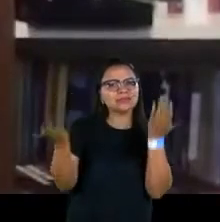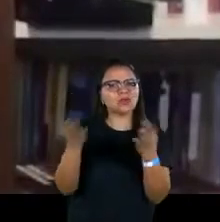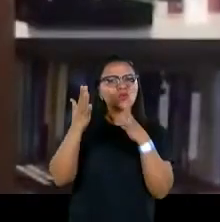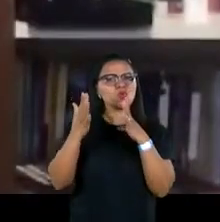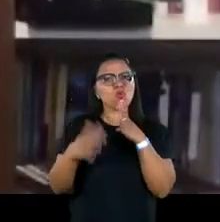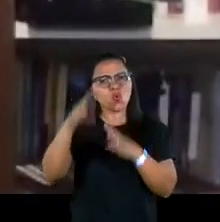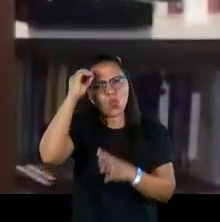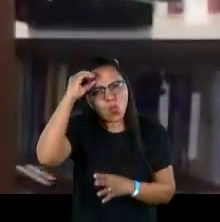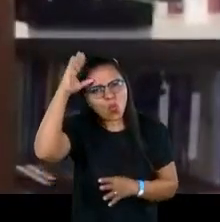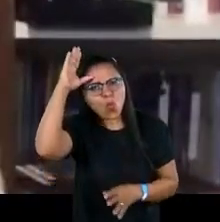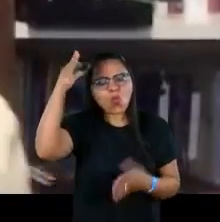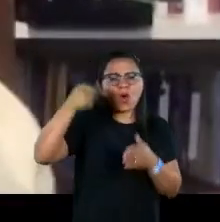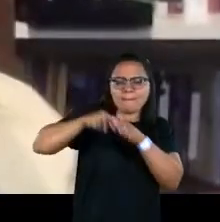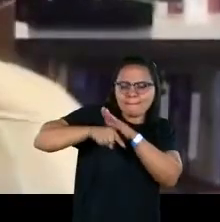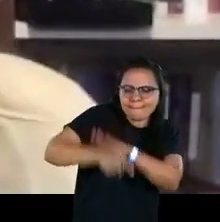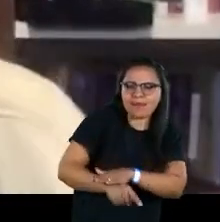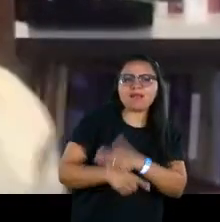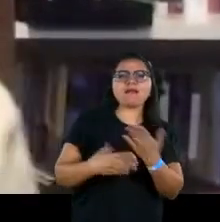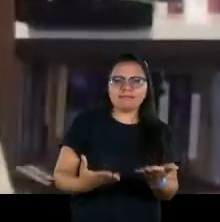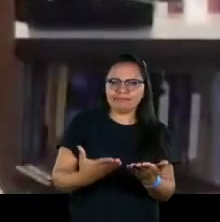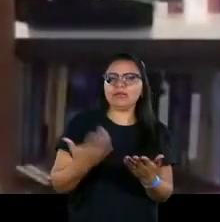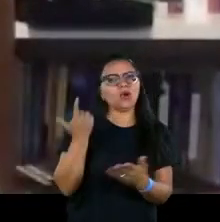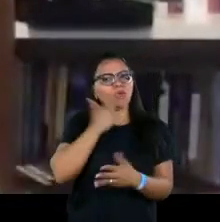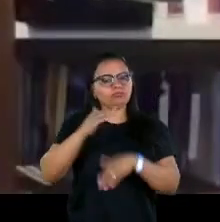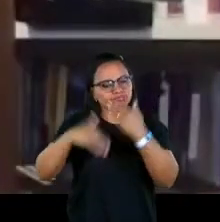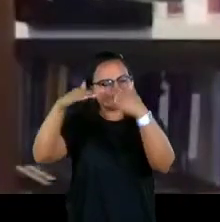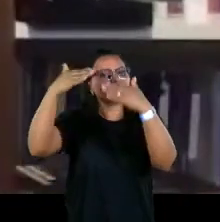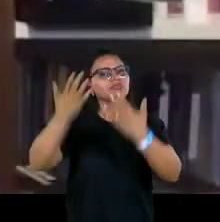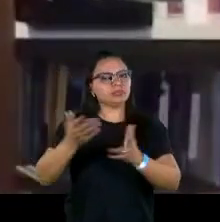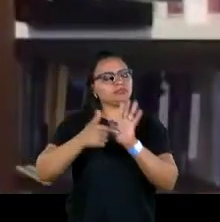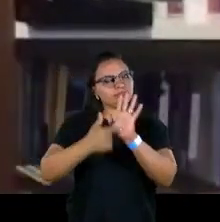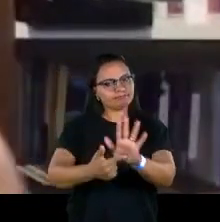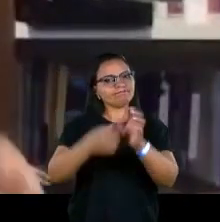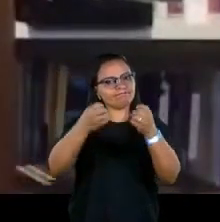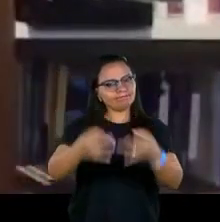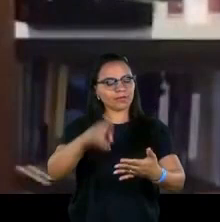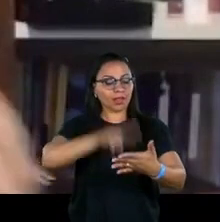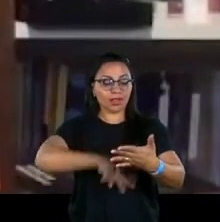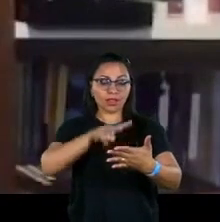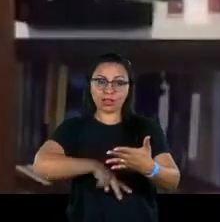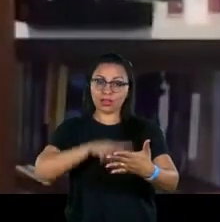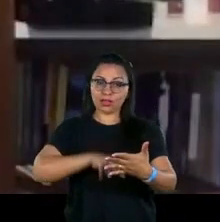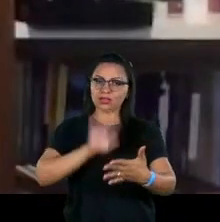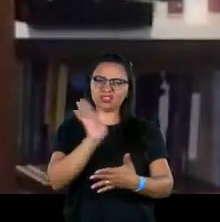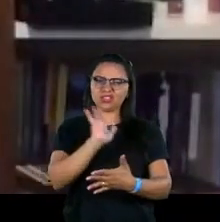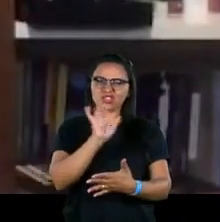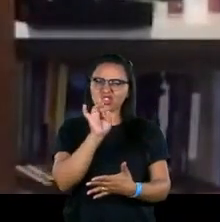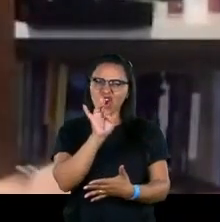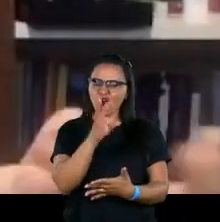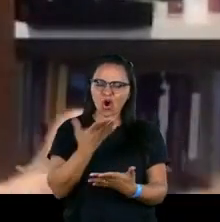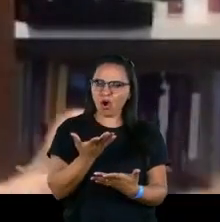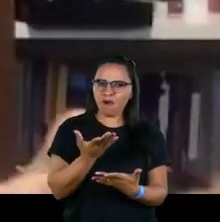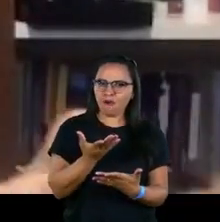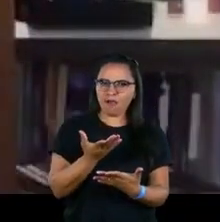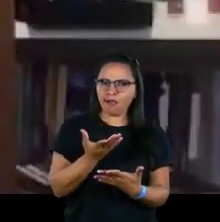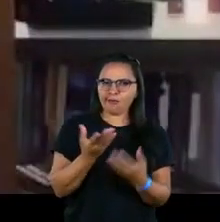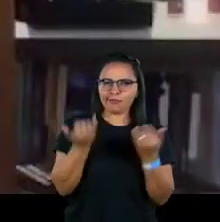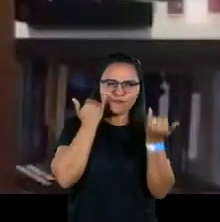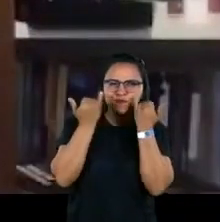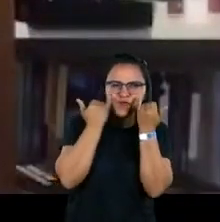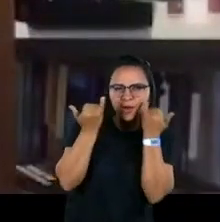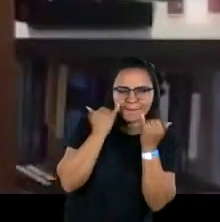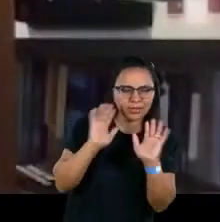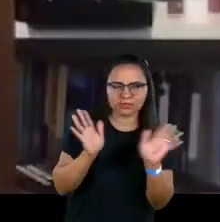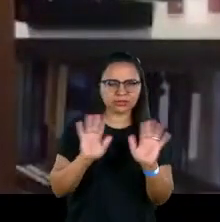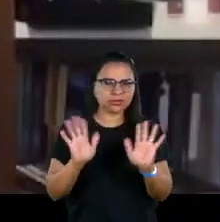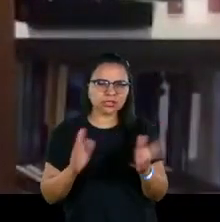um conhecimento, um aprofundamento e aí eu falo da questão da leitura, não apenas a leitura enquanto informação,